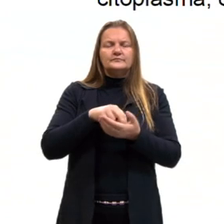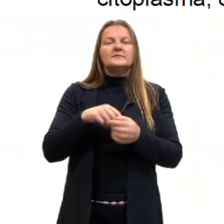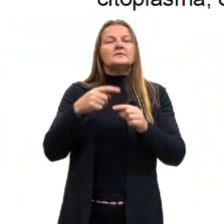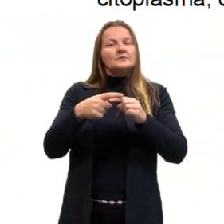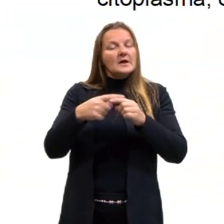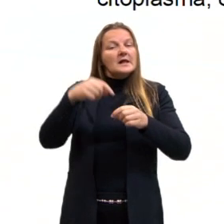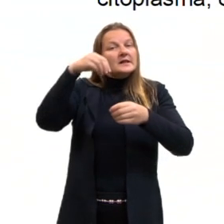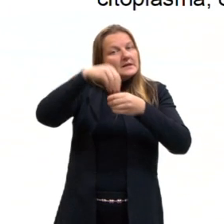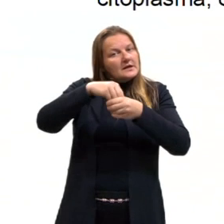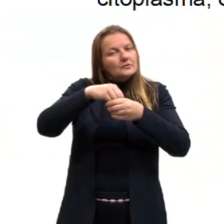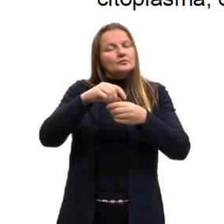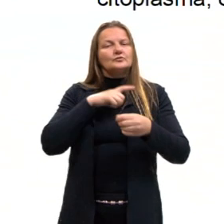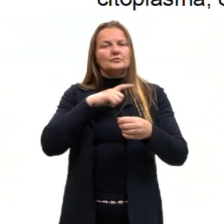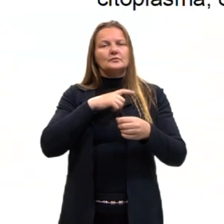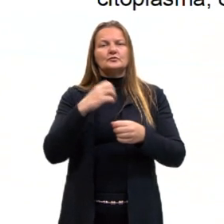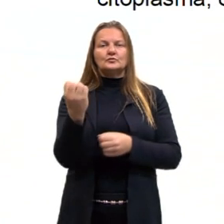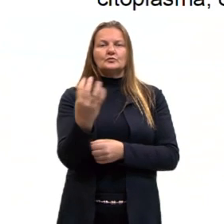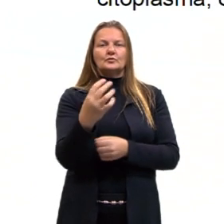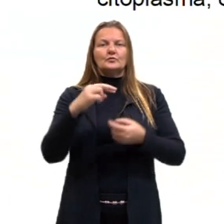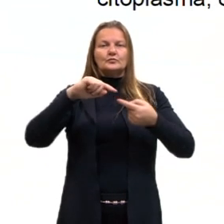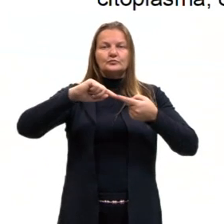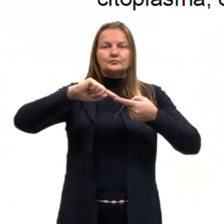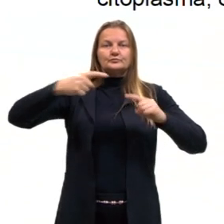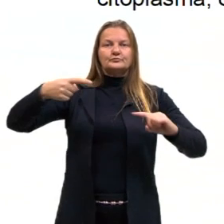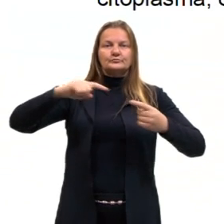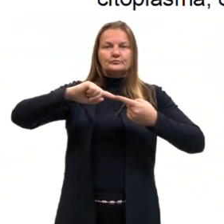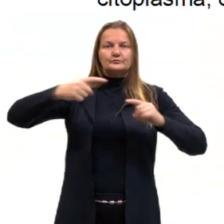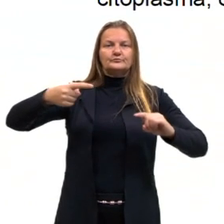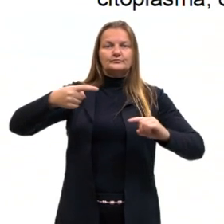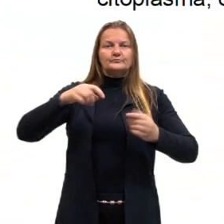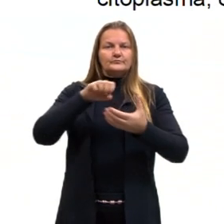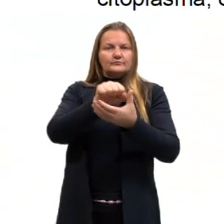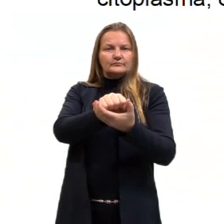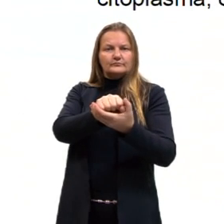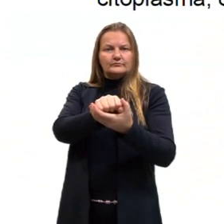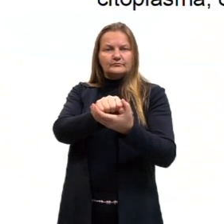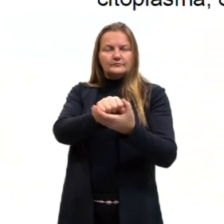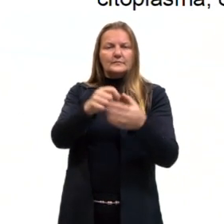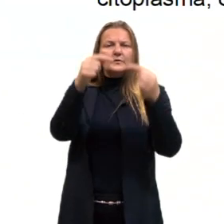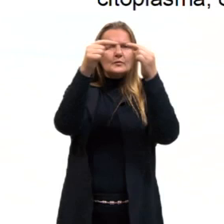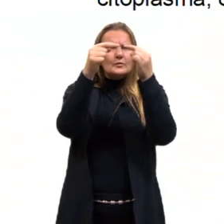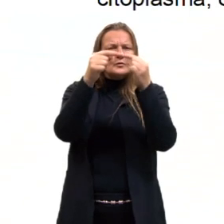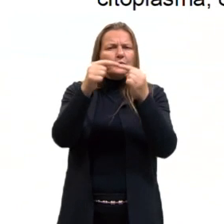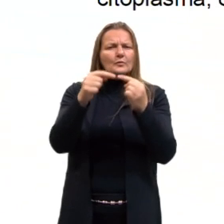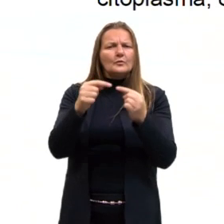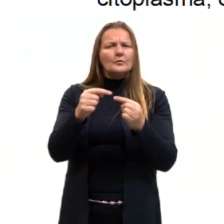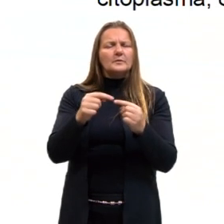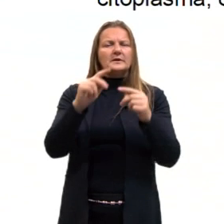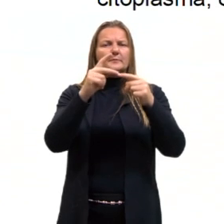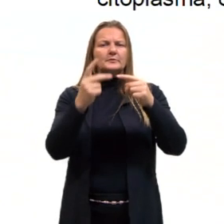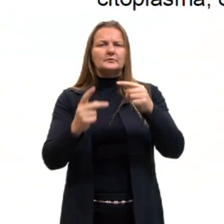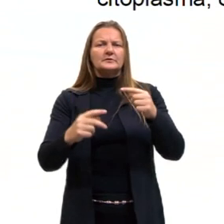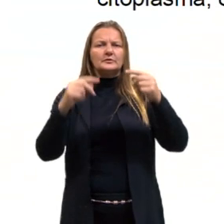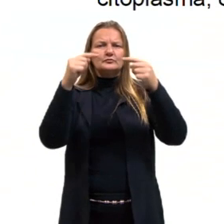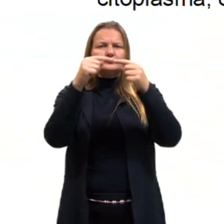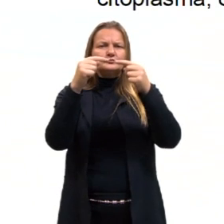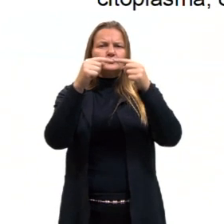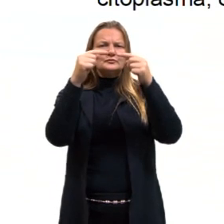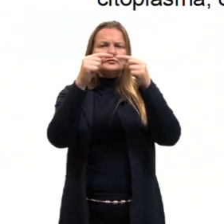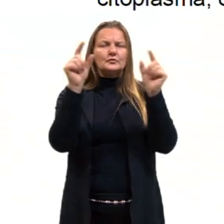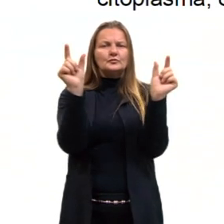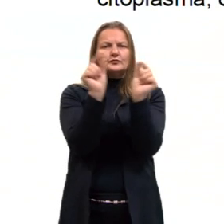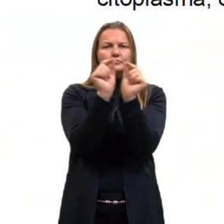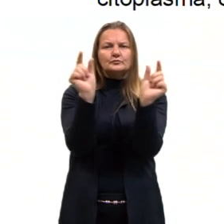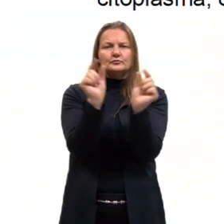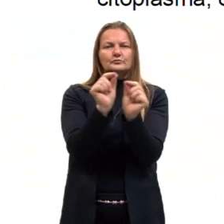parte, então, o novo RNA ribossômico combina-se a proteínas para formar as